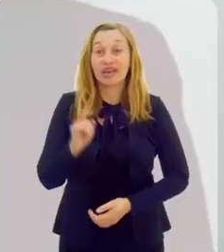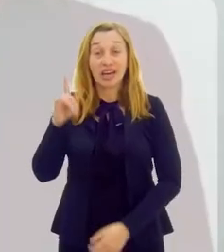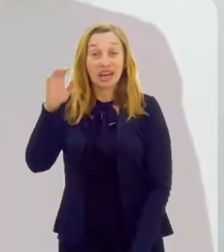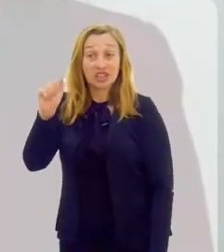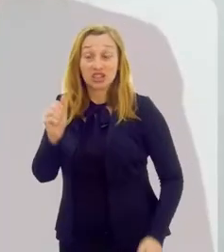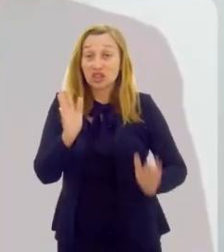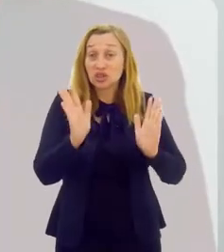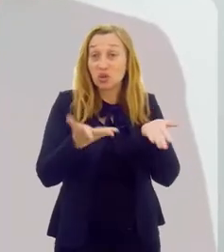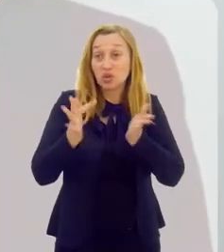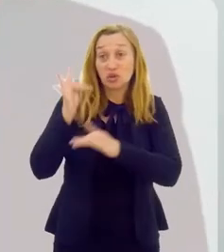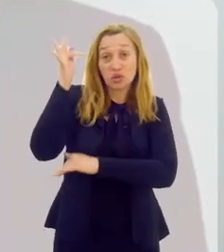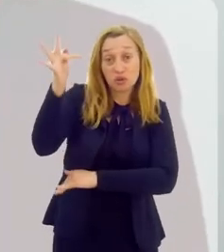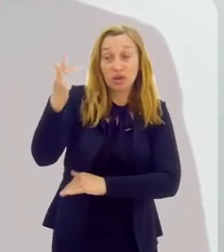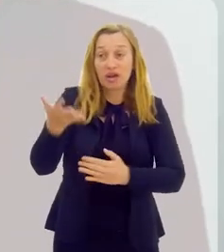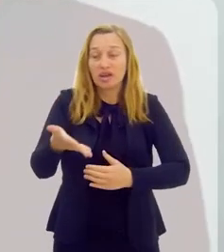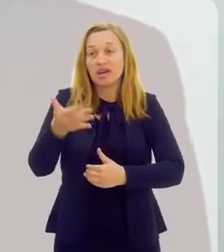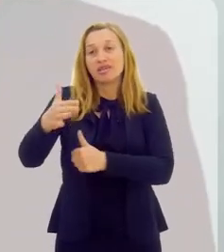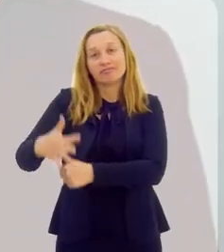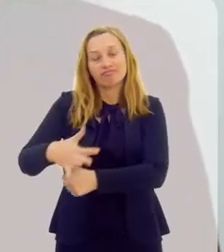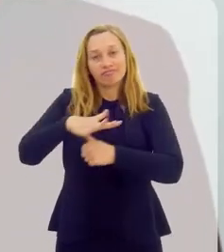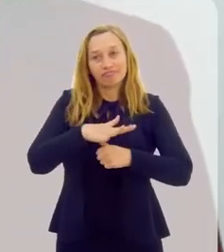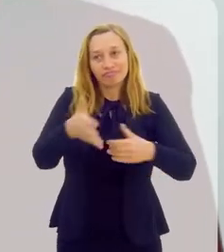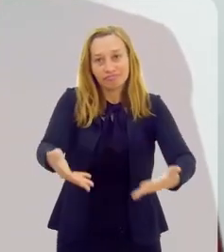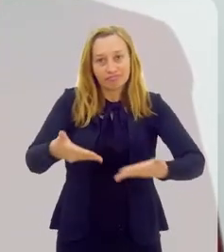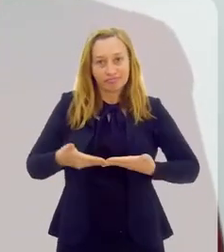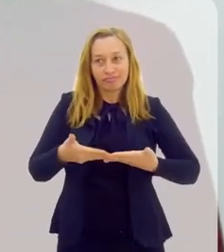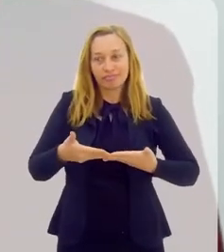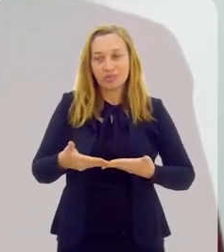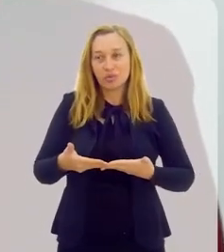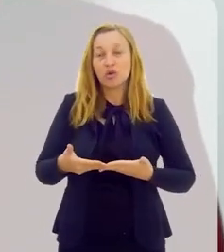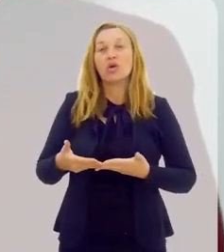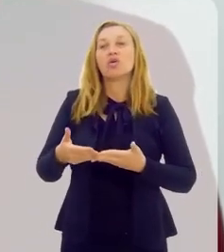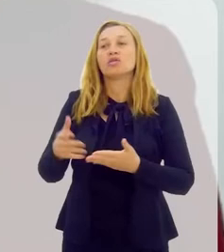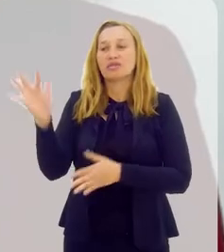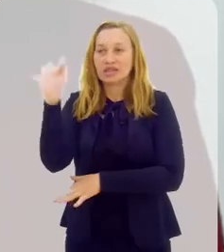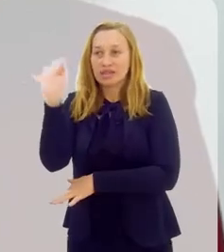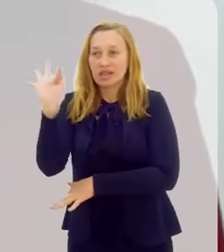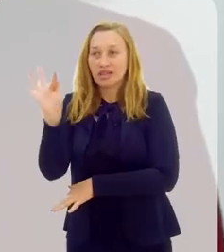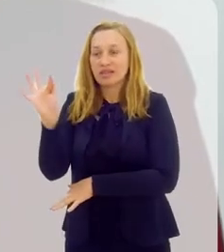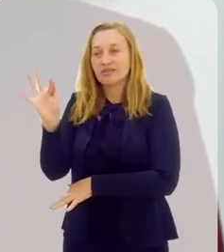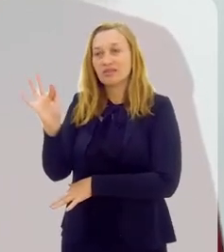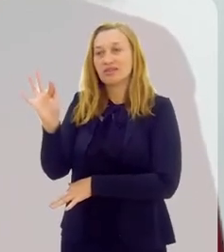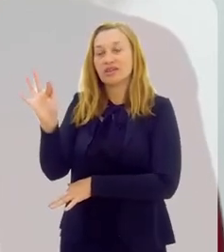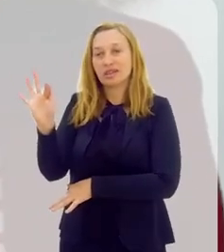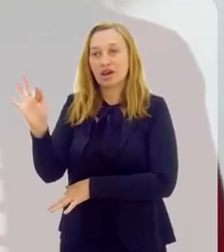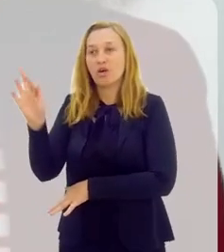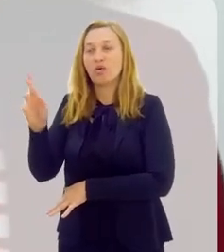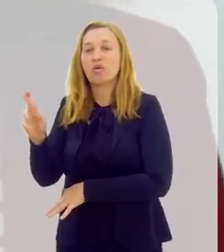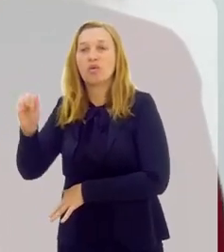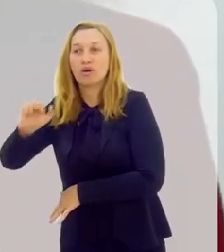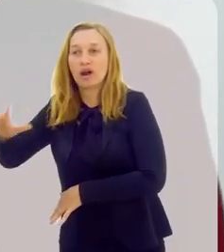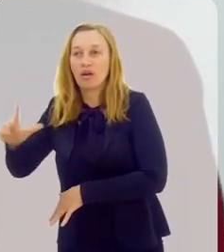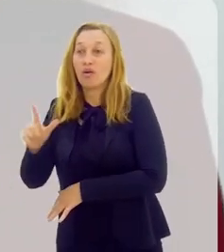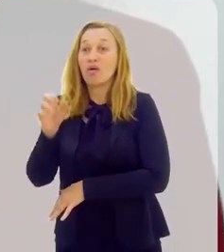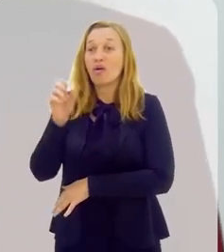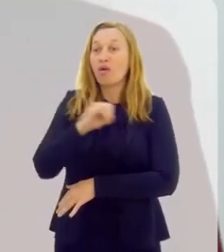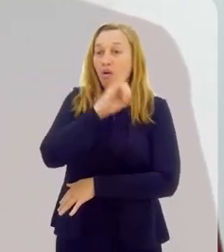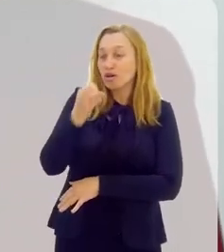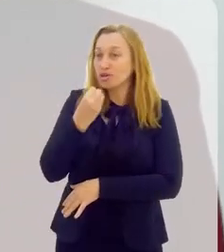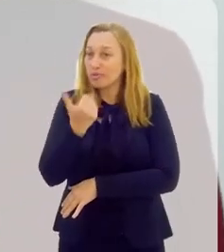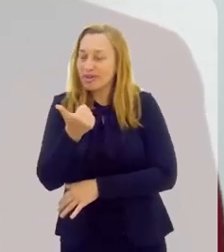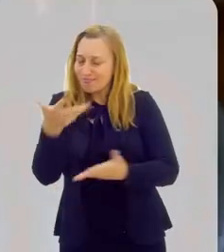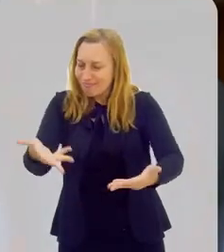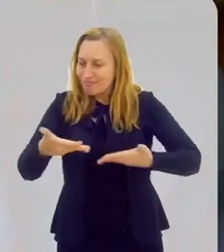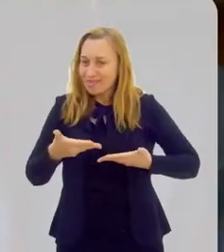O capítulo da Agenda de Futuro de hoje recebe o reitor da Universidade Federal Rural do Rio de Janeiro, Roberto Rodrigues. Olá, reitor, seja